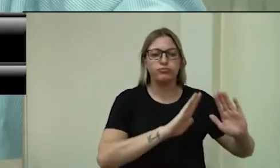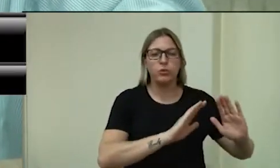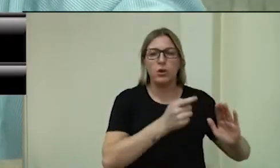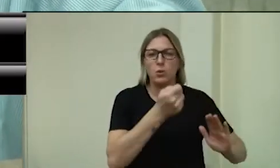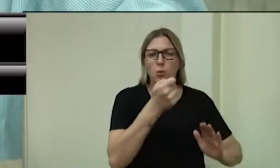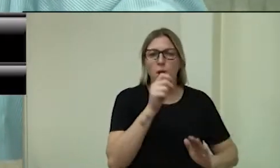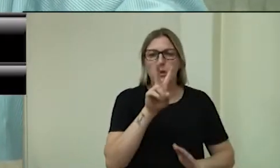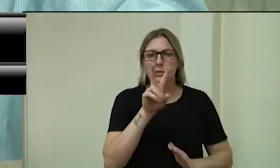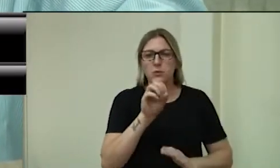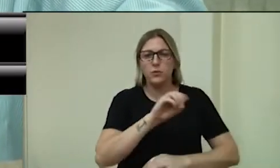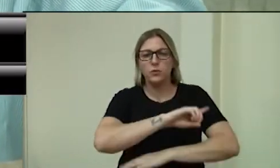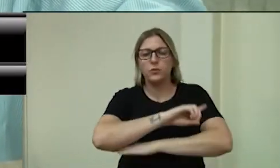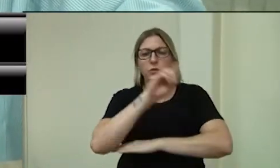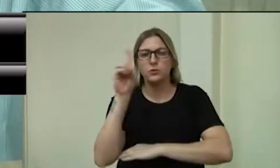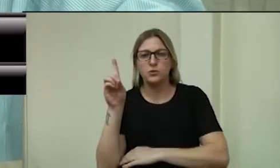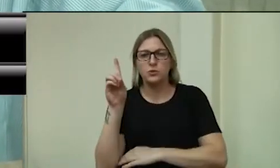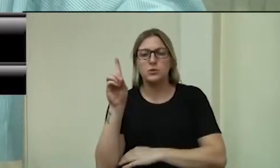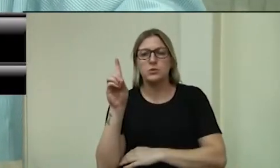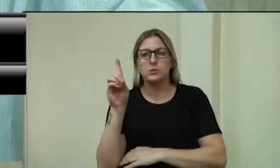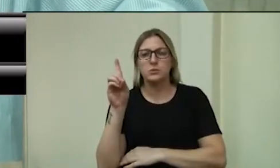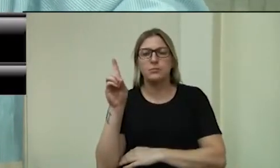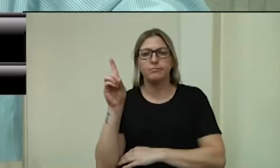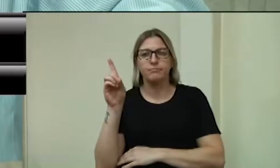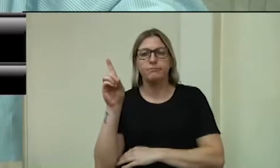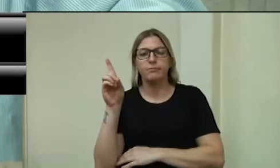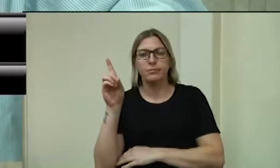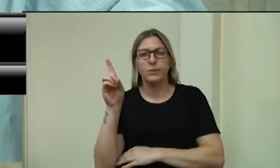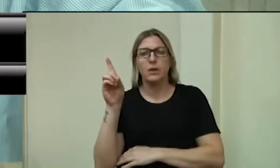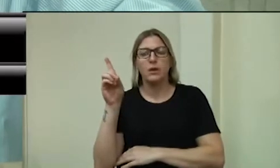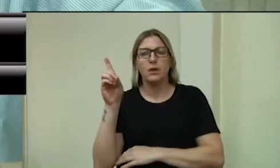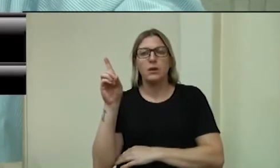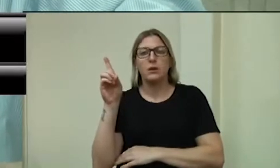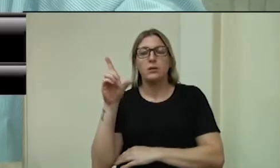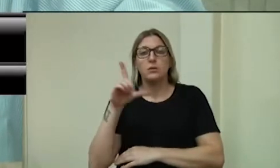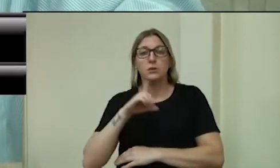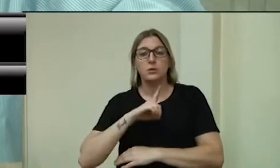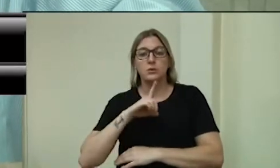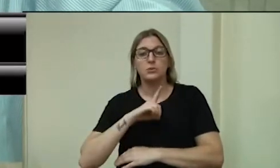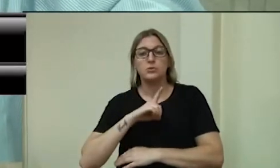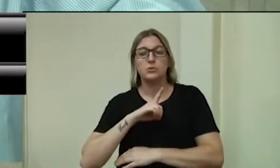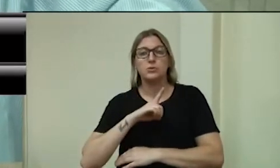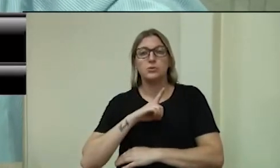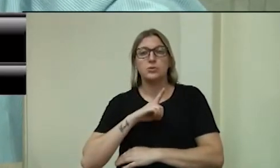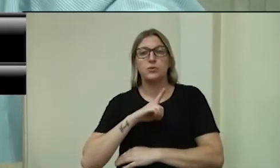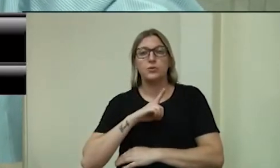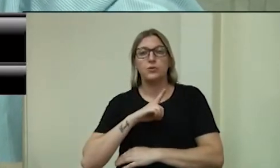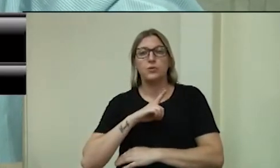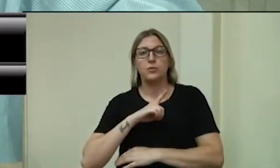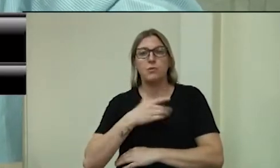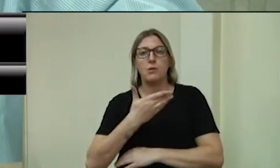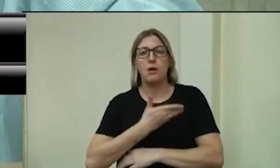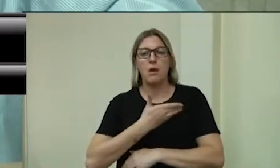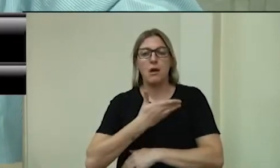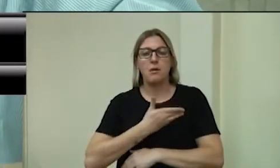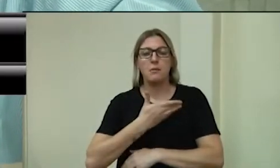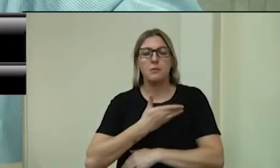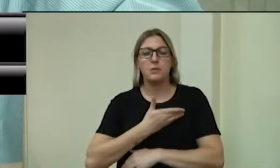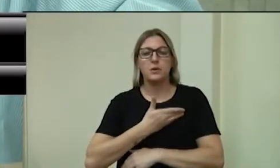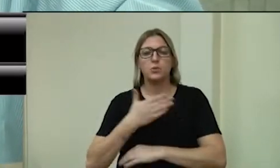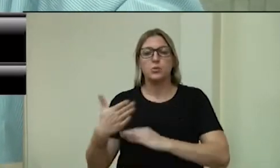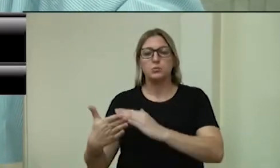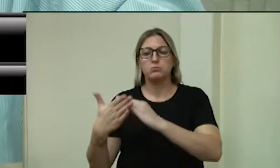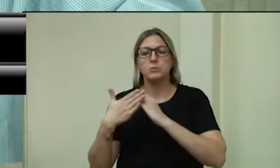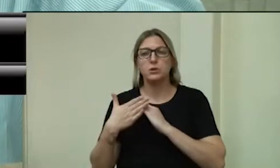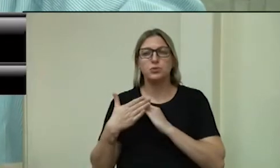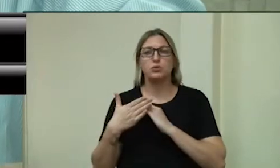vou dizer uma coisa, eu tive muito amigo aí que teve muita, não por dinheiro, isso que vale é o incentivo das pessoas, que, na verdade,